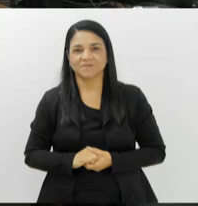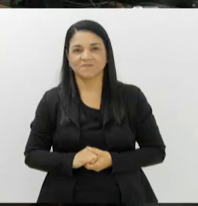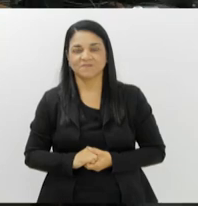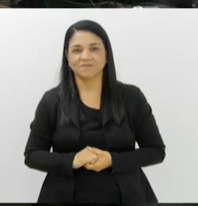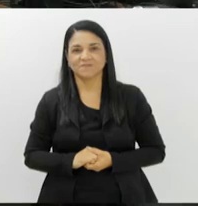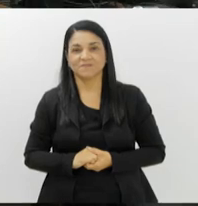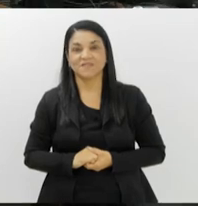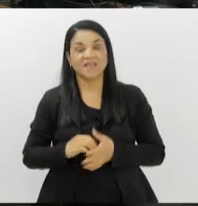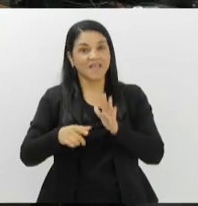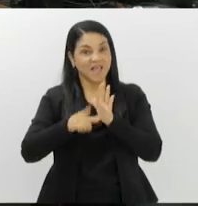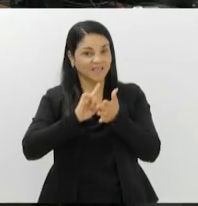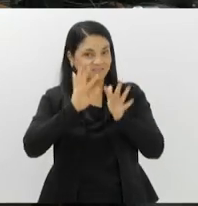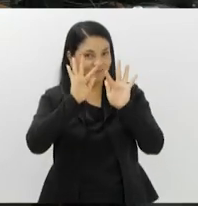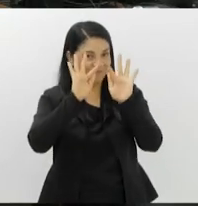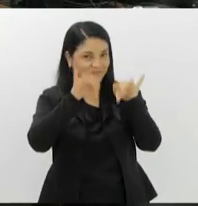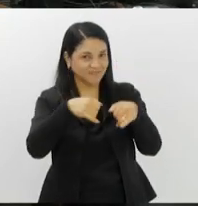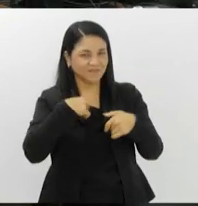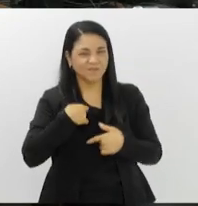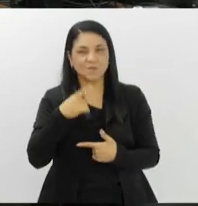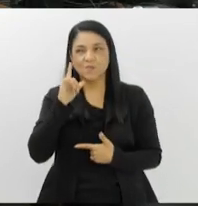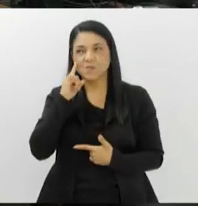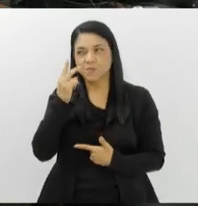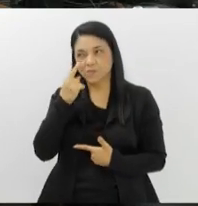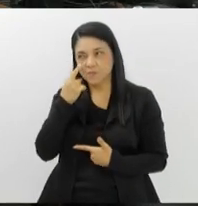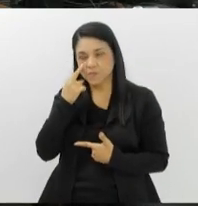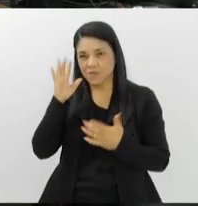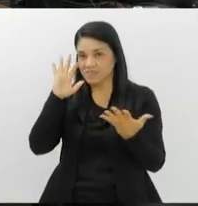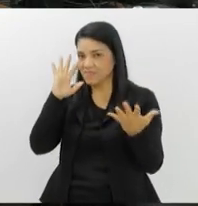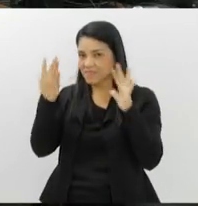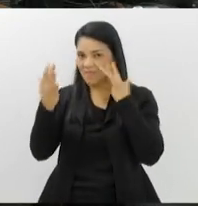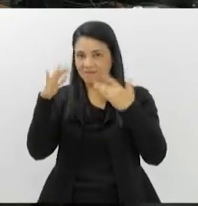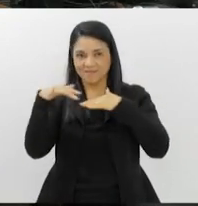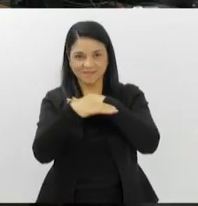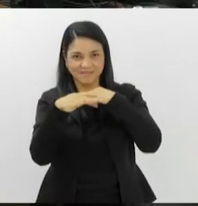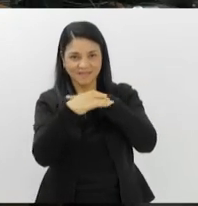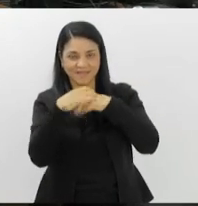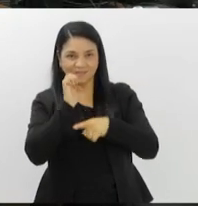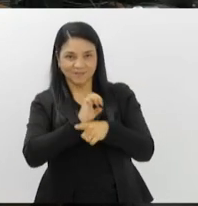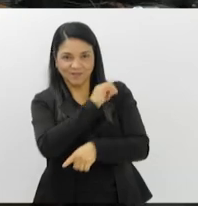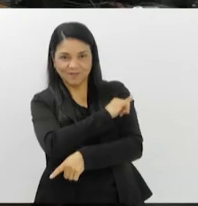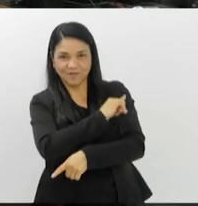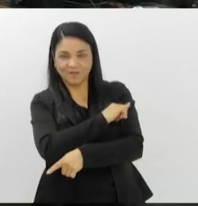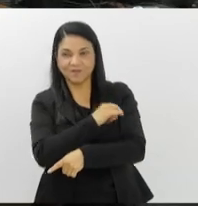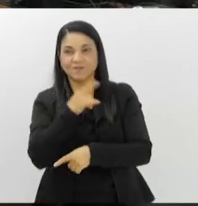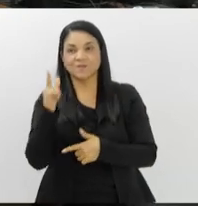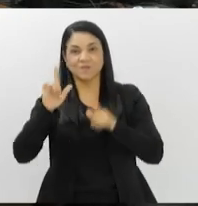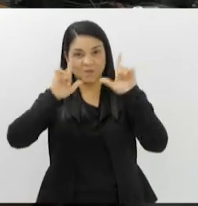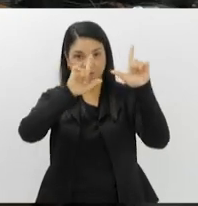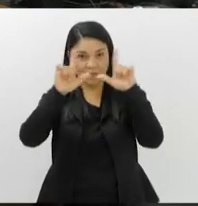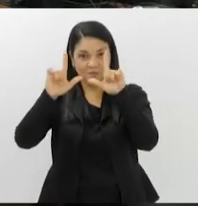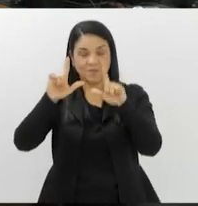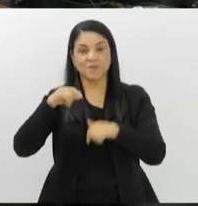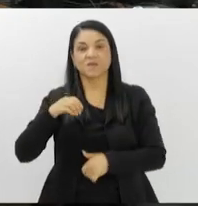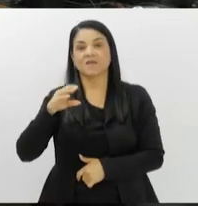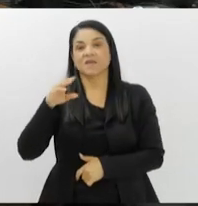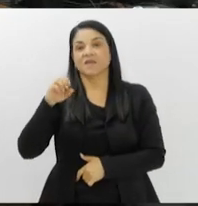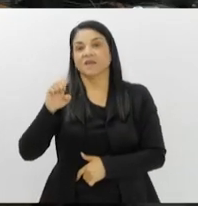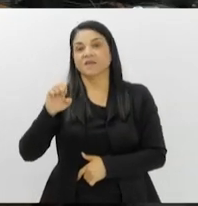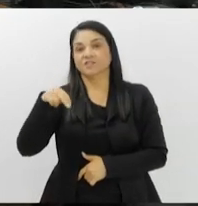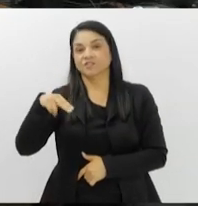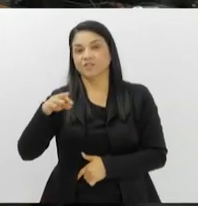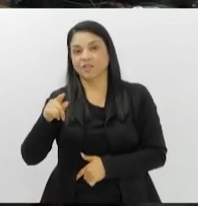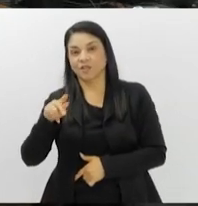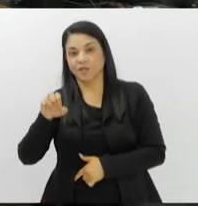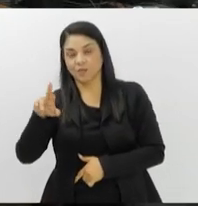E antes de encerrar, vamos dar uma olhada no tempo em algumas cidades do Estado. Você vê aqui na tela, engenheiro Paulo de Fronten está com